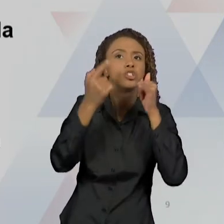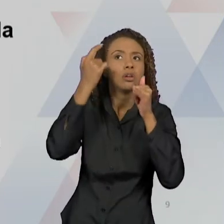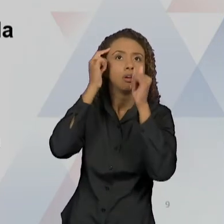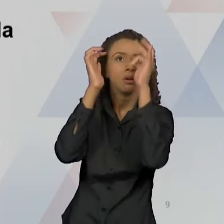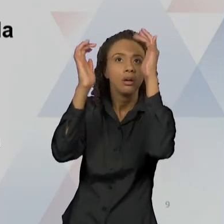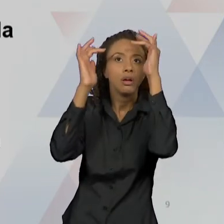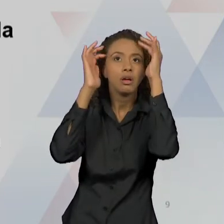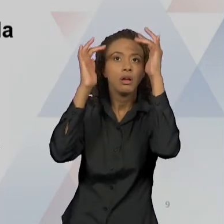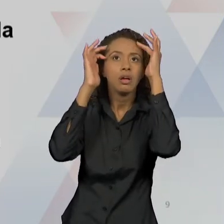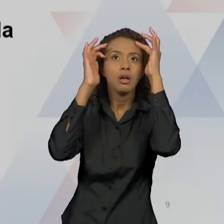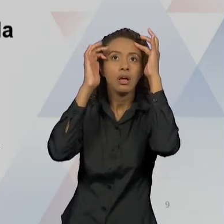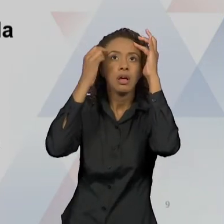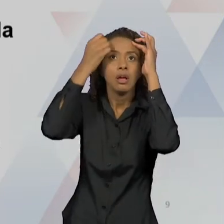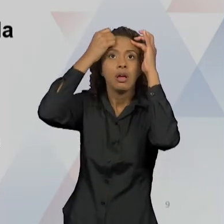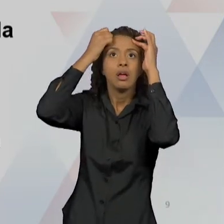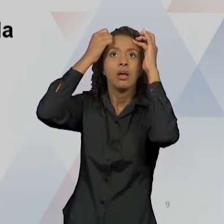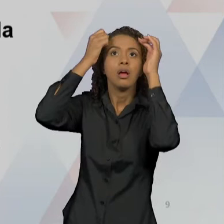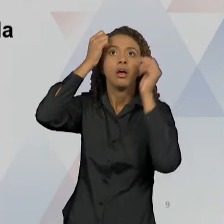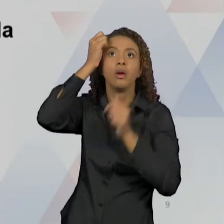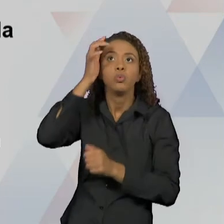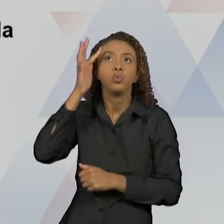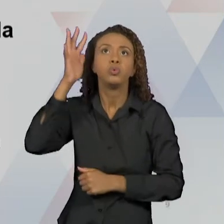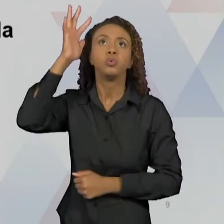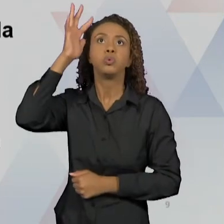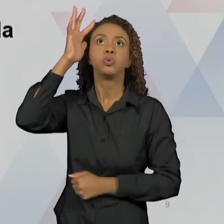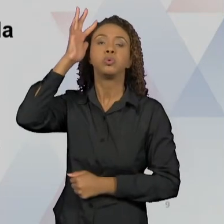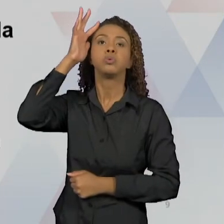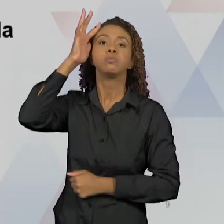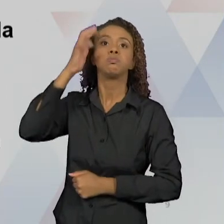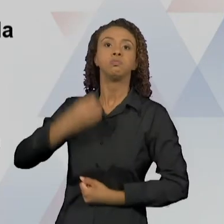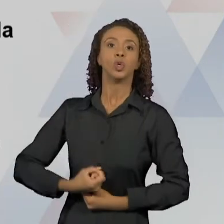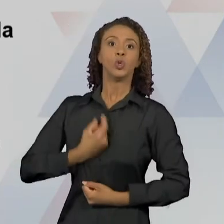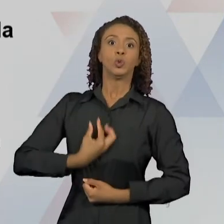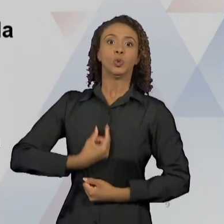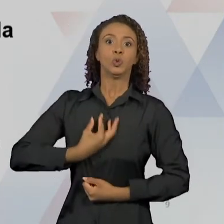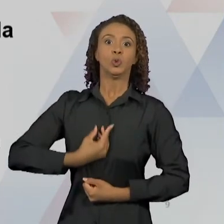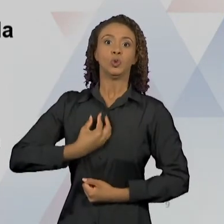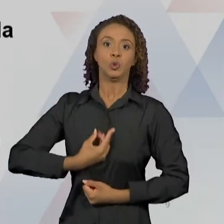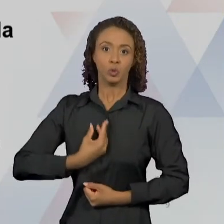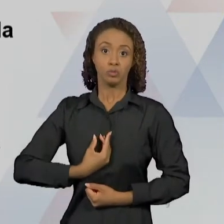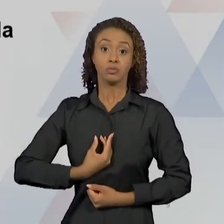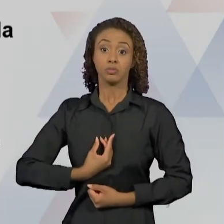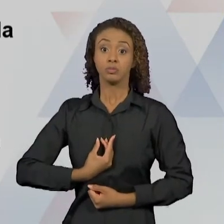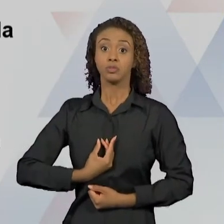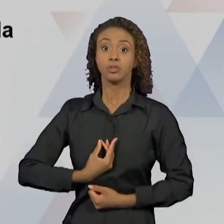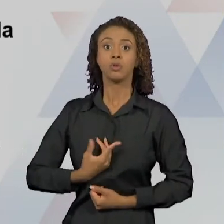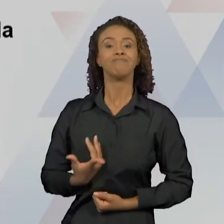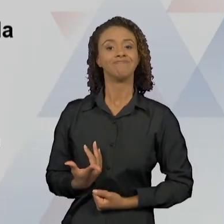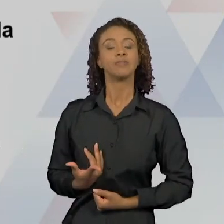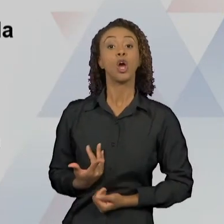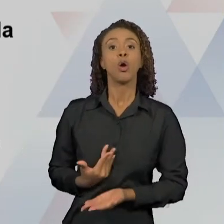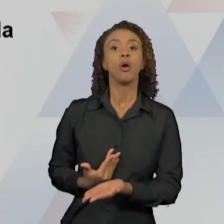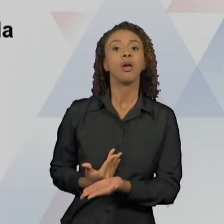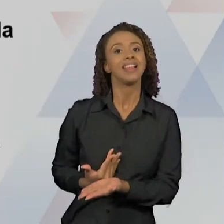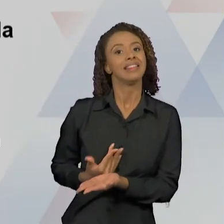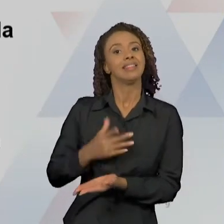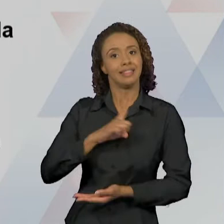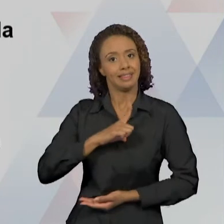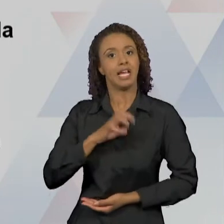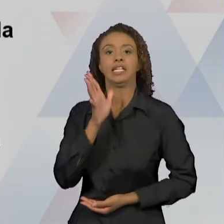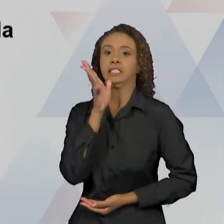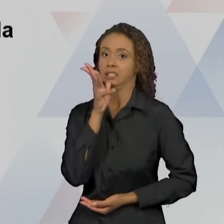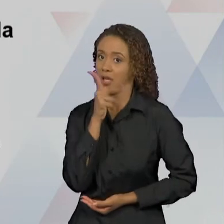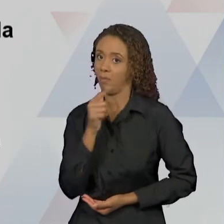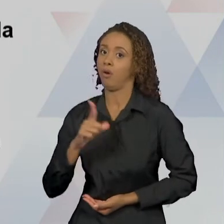impulsos sexuais. Então o desenvolvimento da sexualidade é um processo longo e complexo.